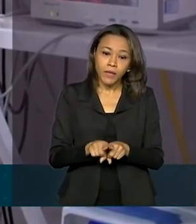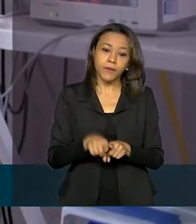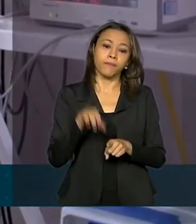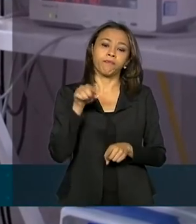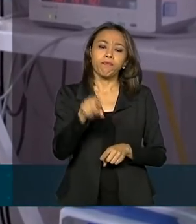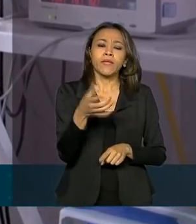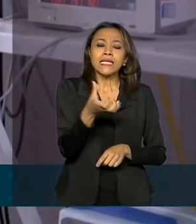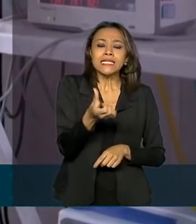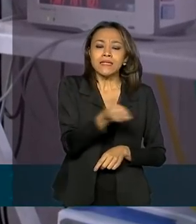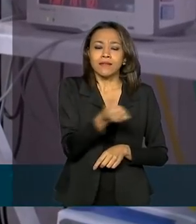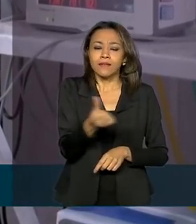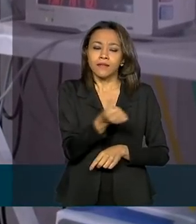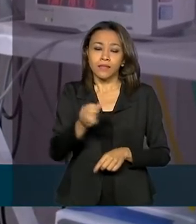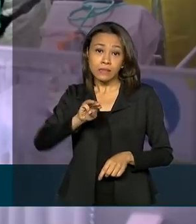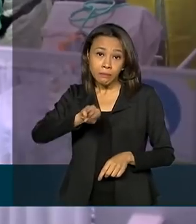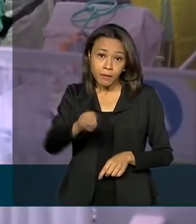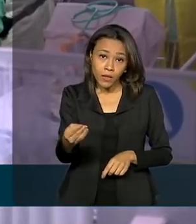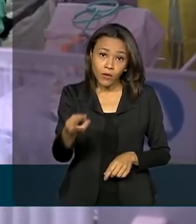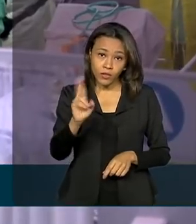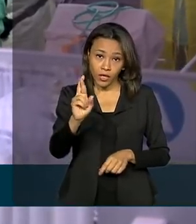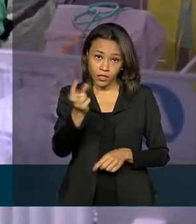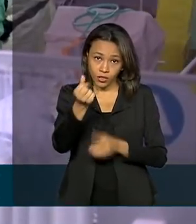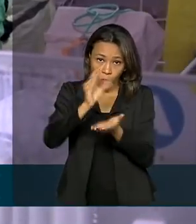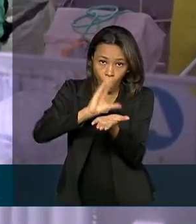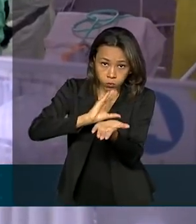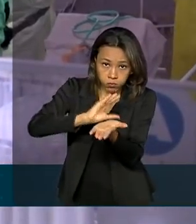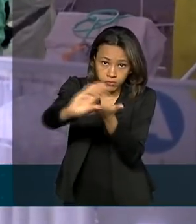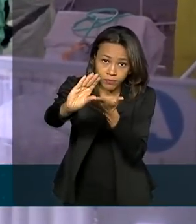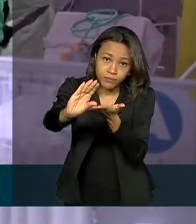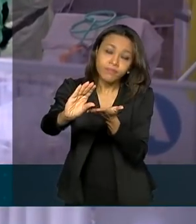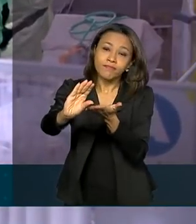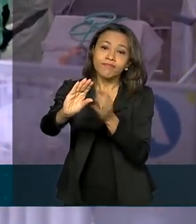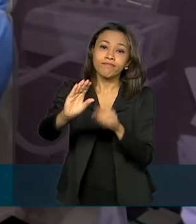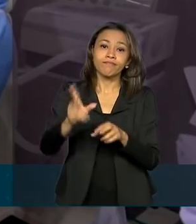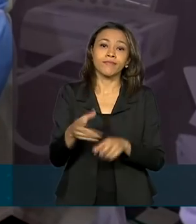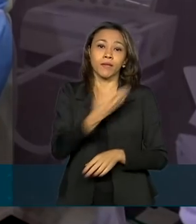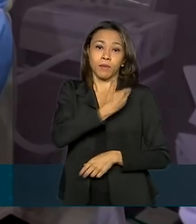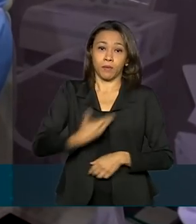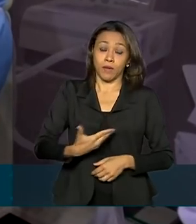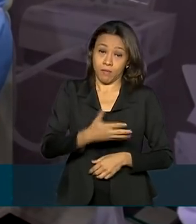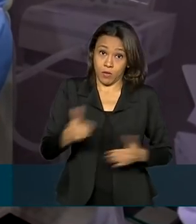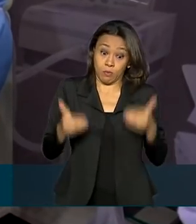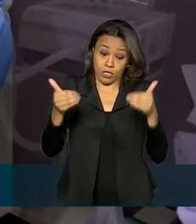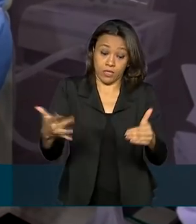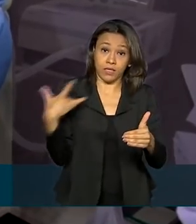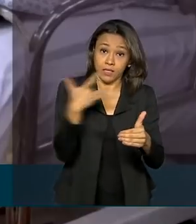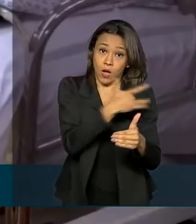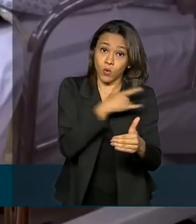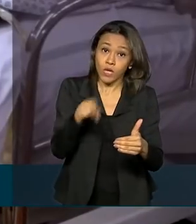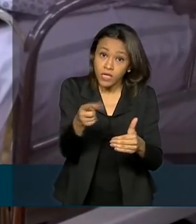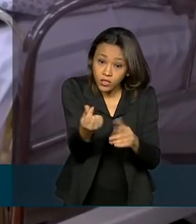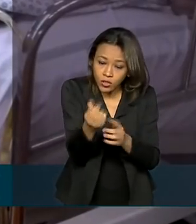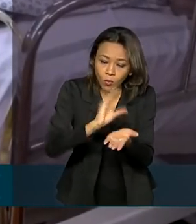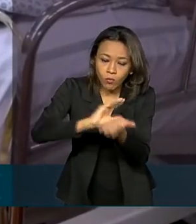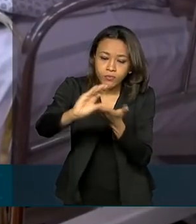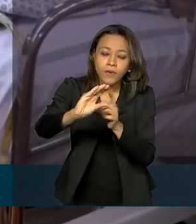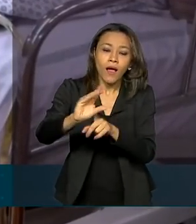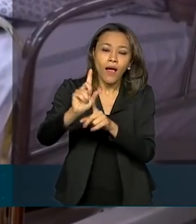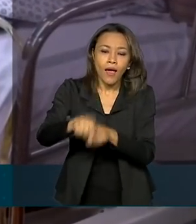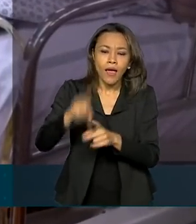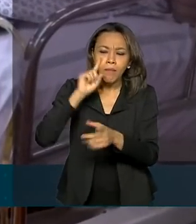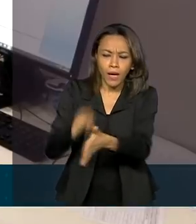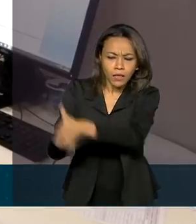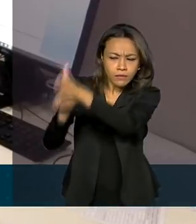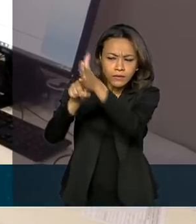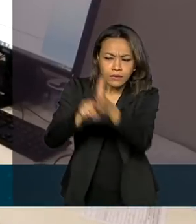66 milhões de reais liberados pelo Ministério da Saúde serão utilizados na realização de necrópsias